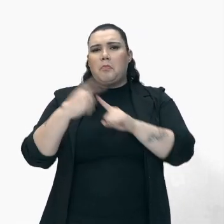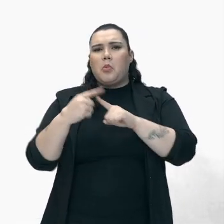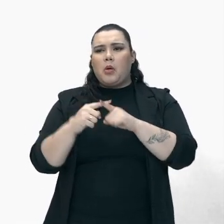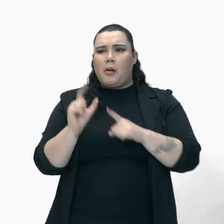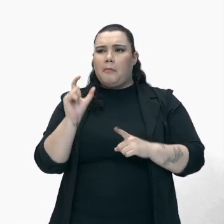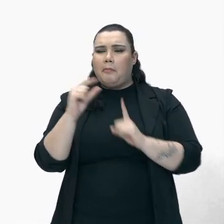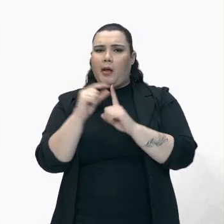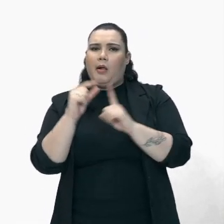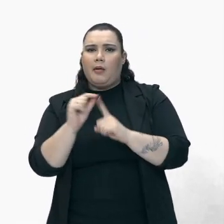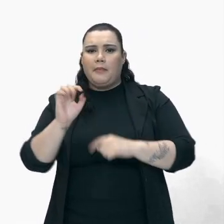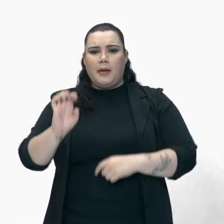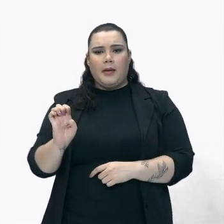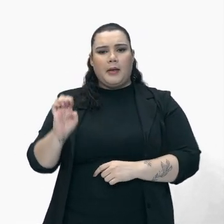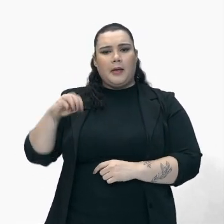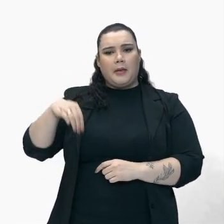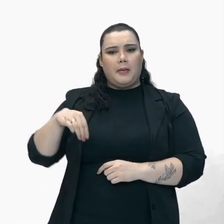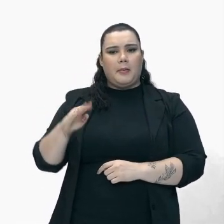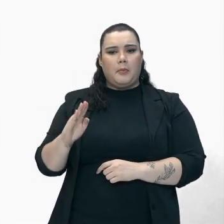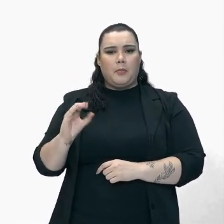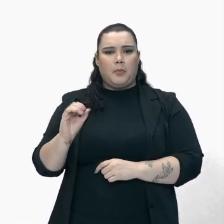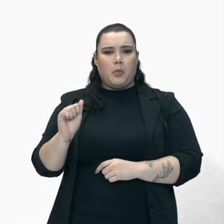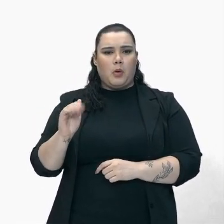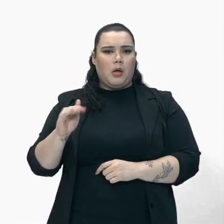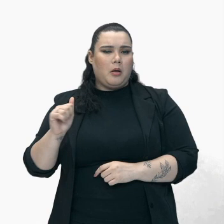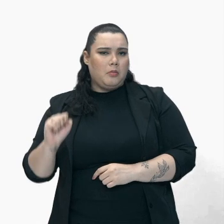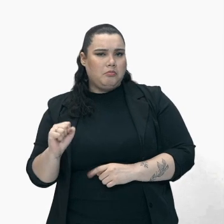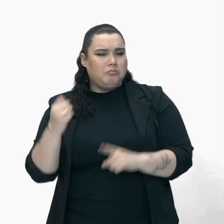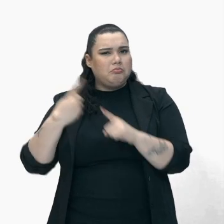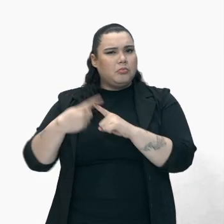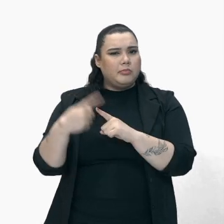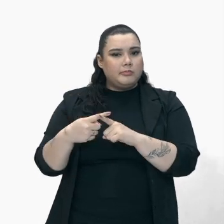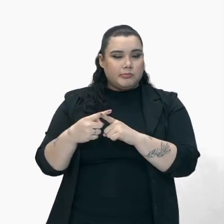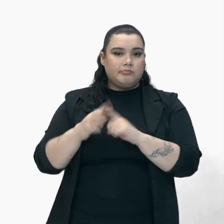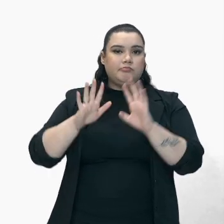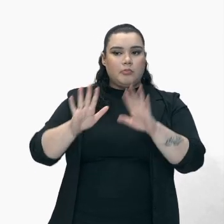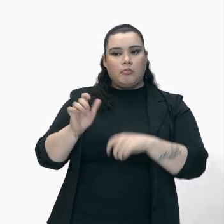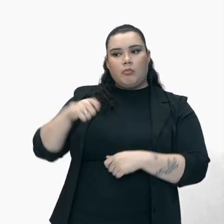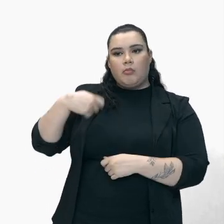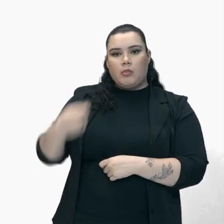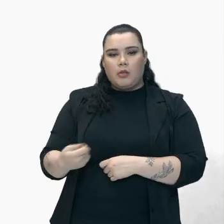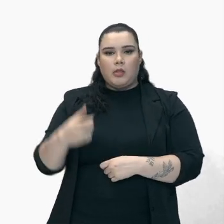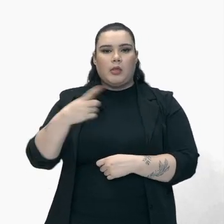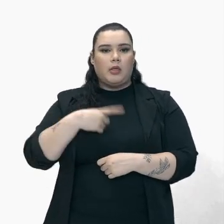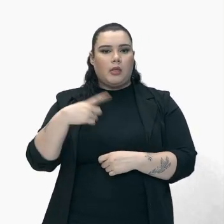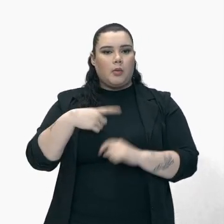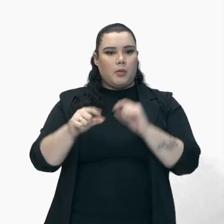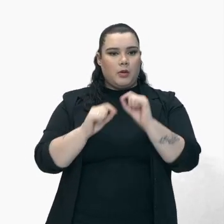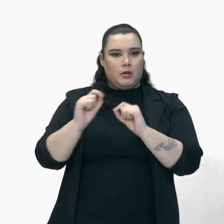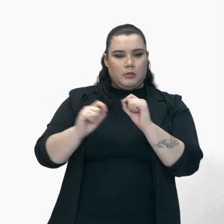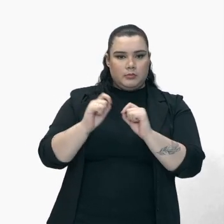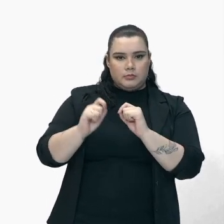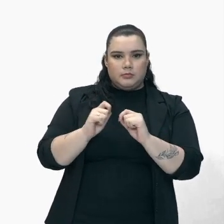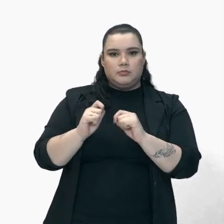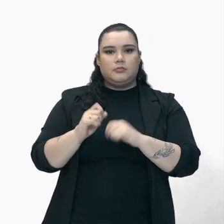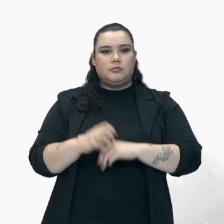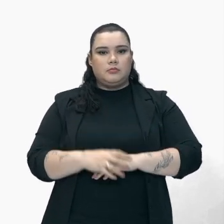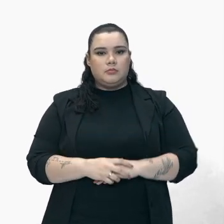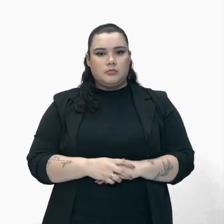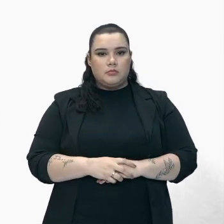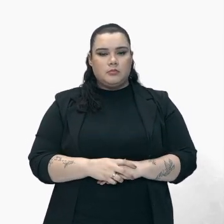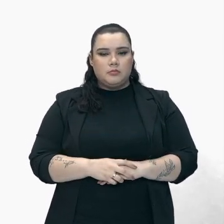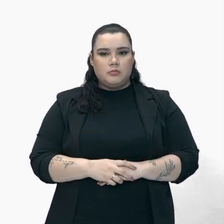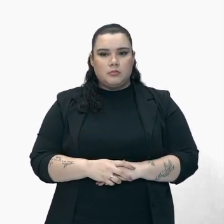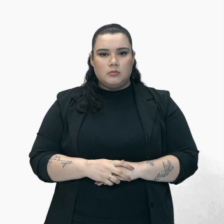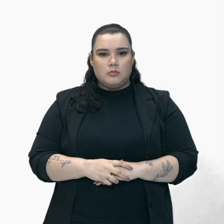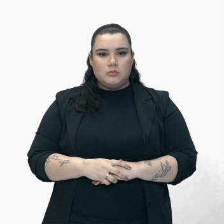paulistas O apelidavam De Emboaba Que era uma árvore Que tinha Pelo Na região Na